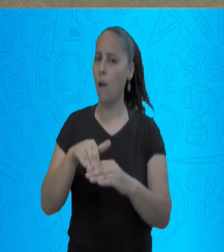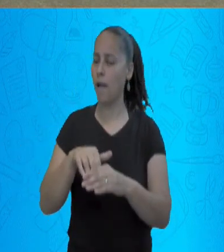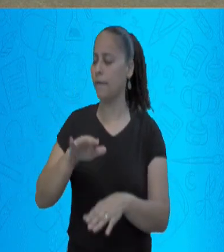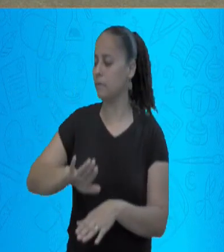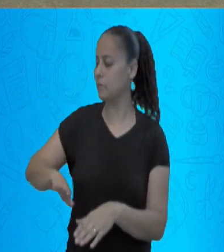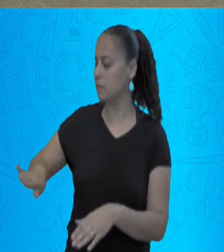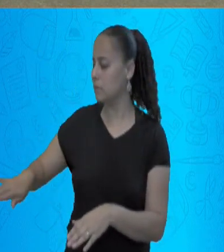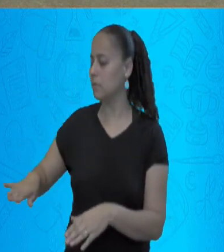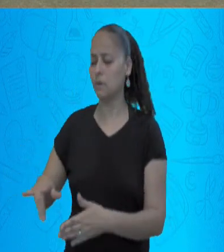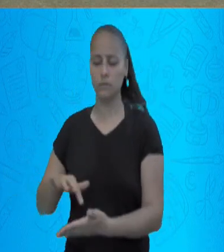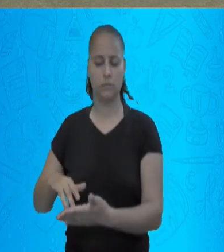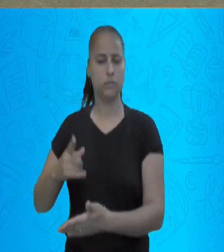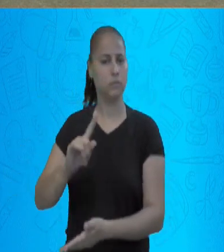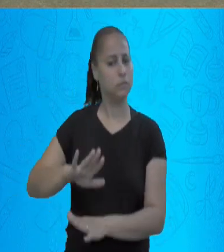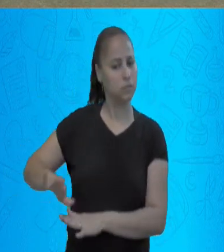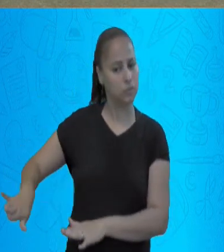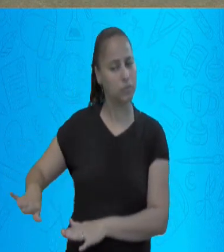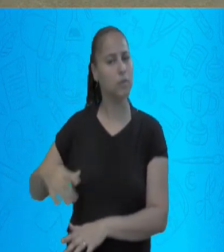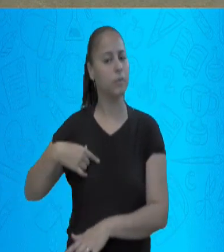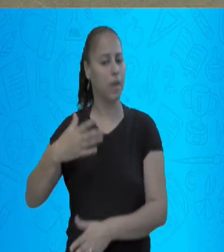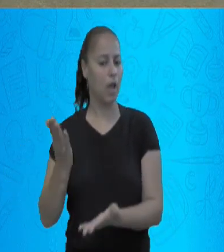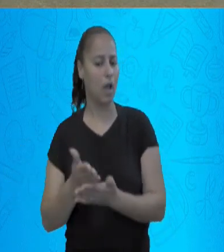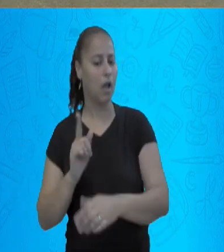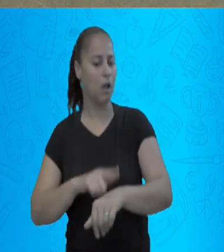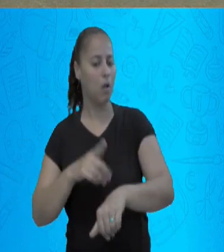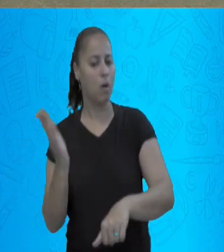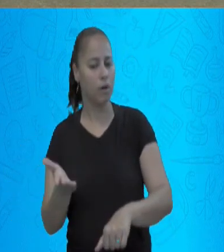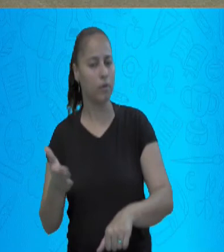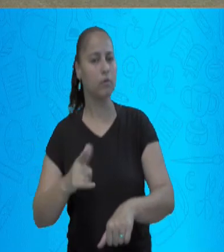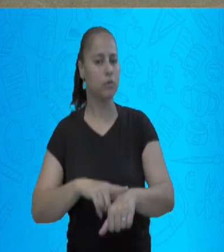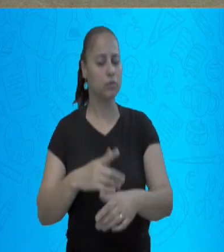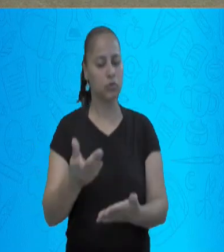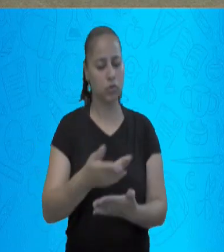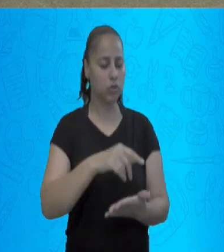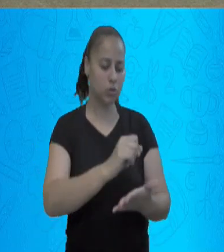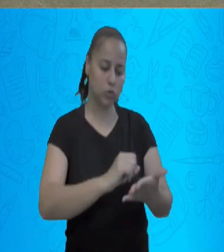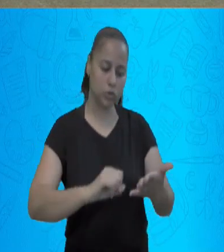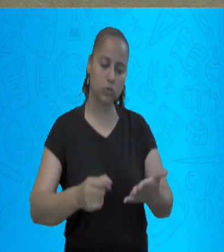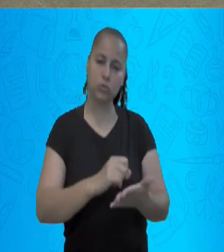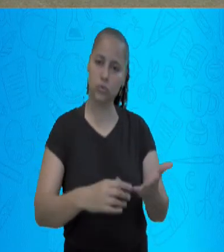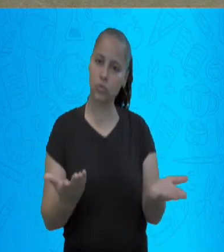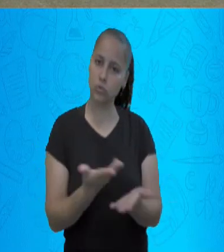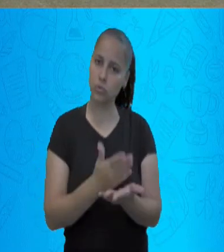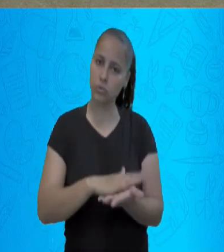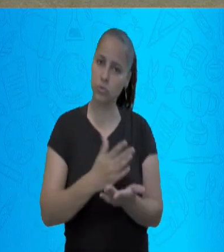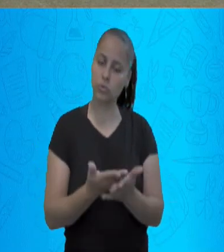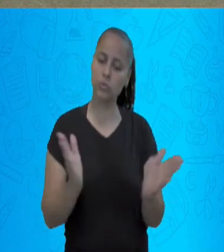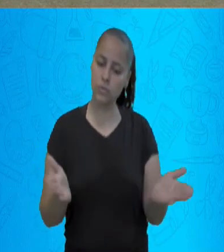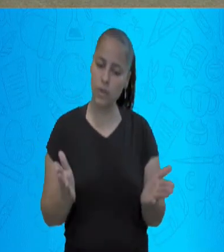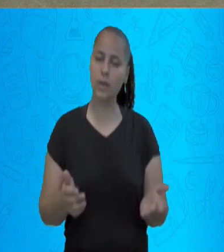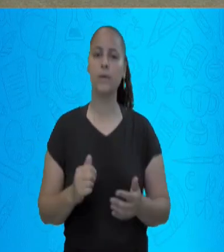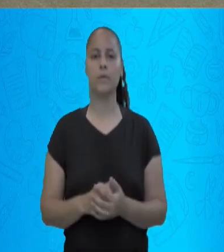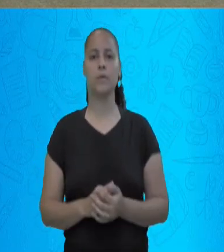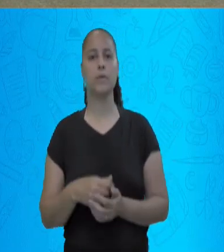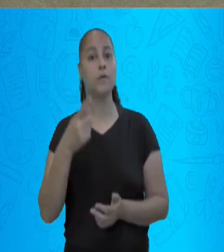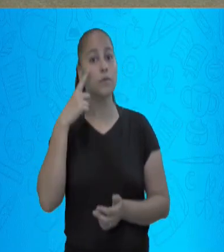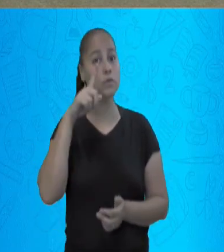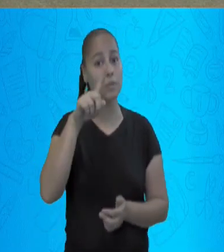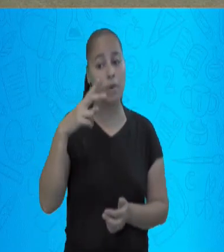Tocando com coisas que não sejam concernentes aos seus estudos. Você pode sim usar o celular para